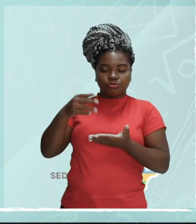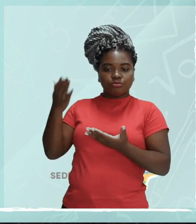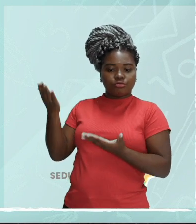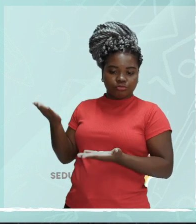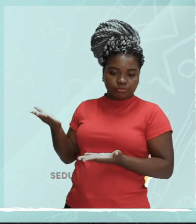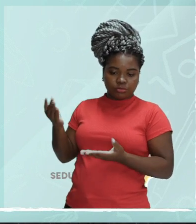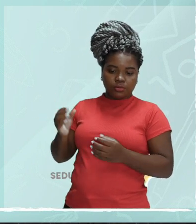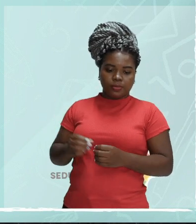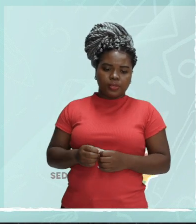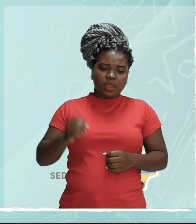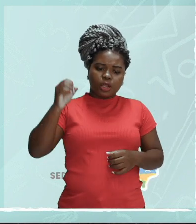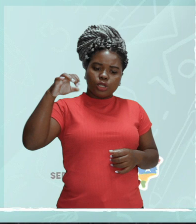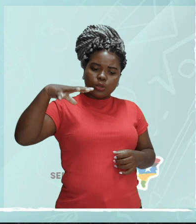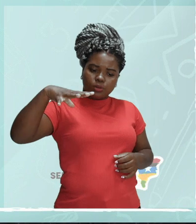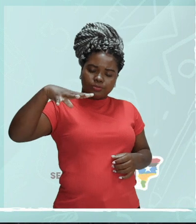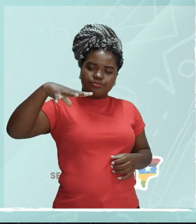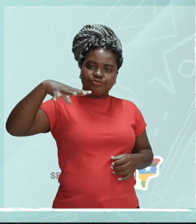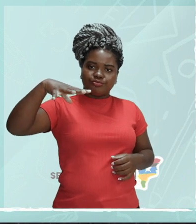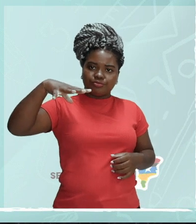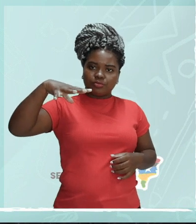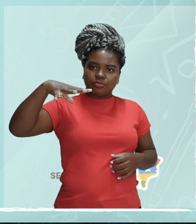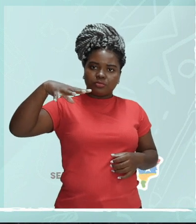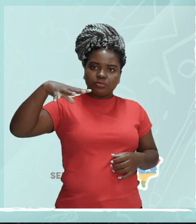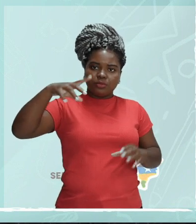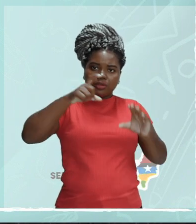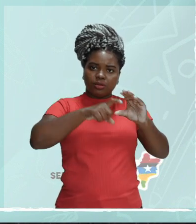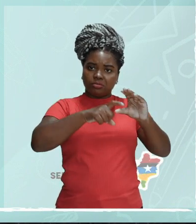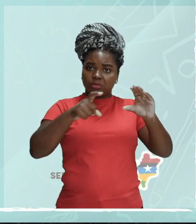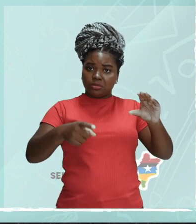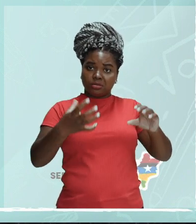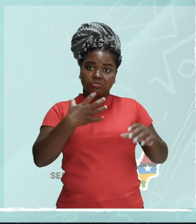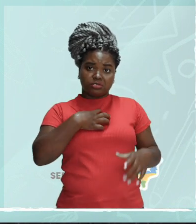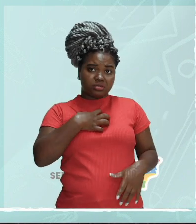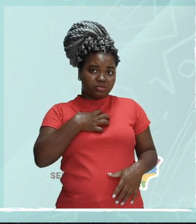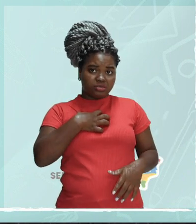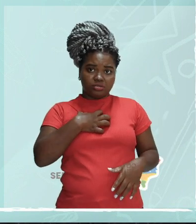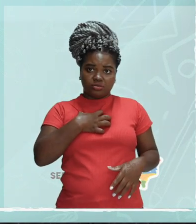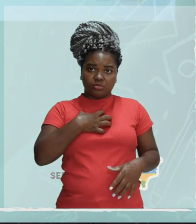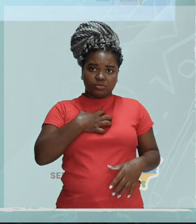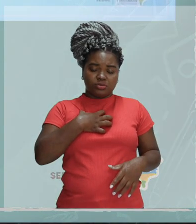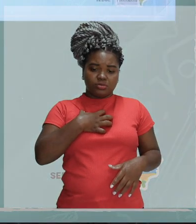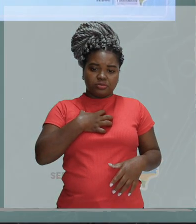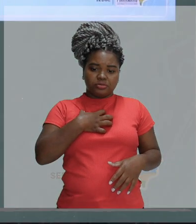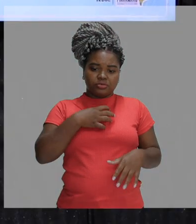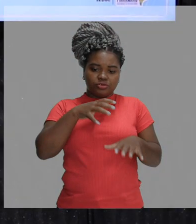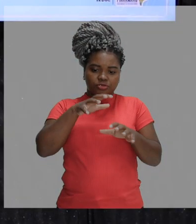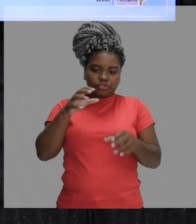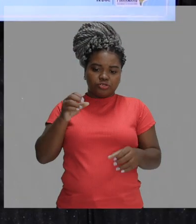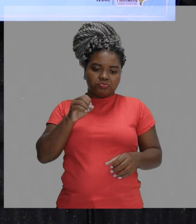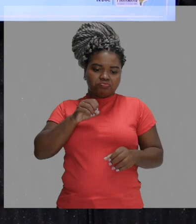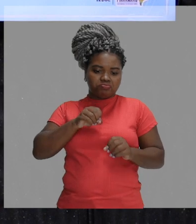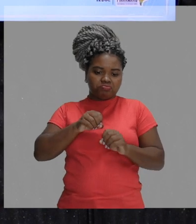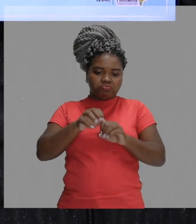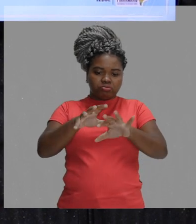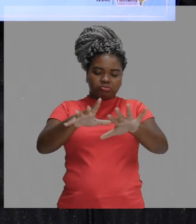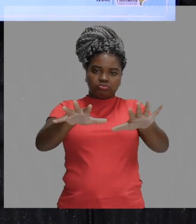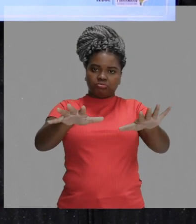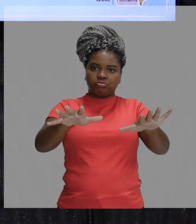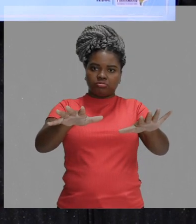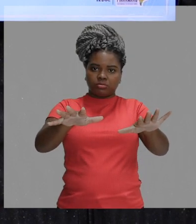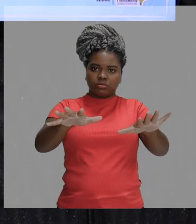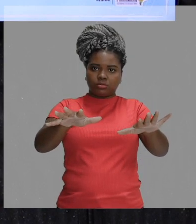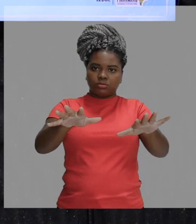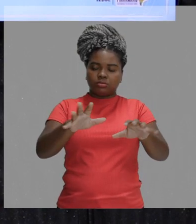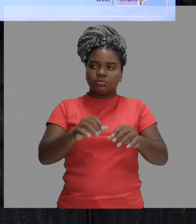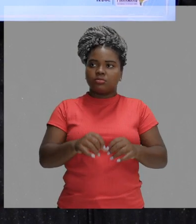raio de luz não depende do sentido de propagação. Ok? Isso quer dizer o quê?